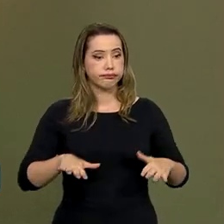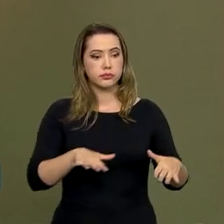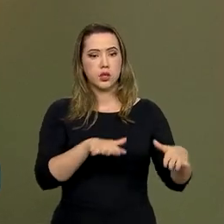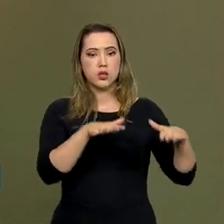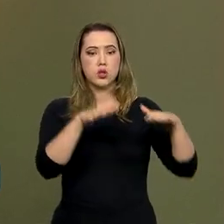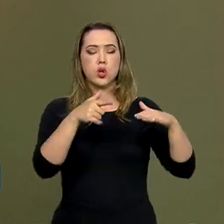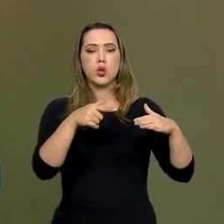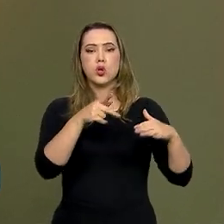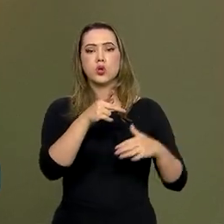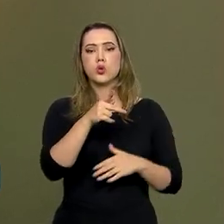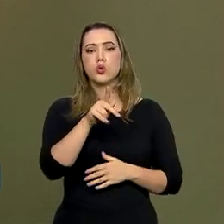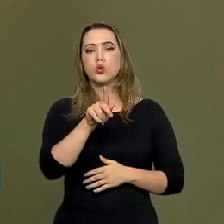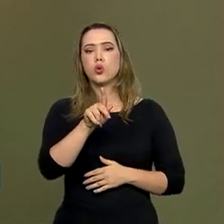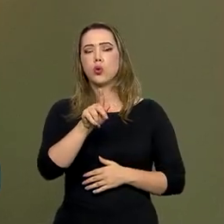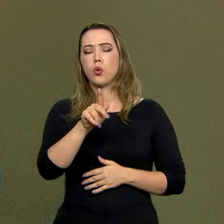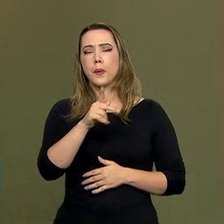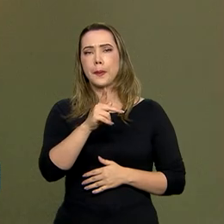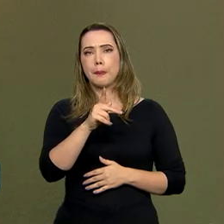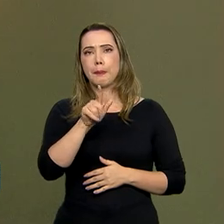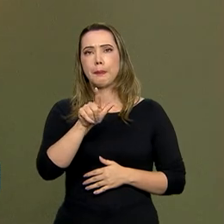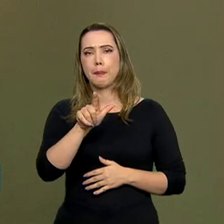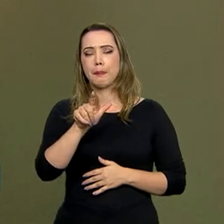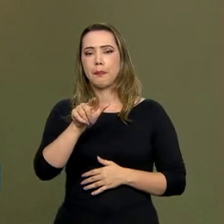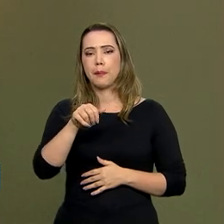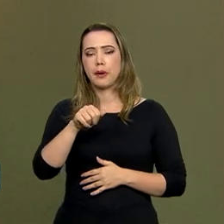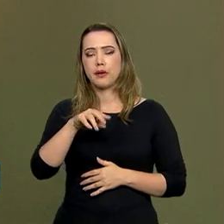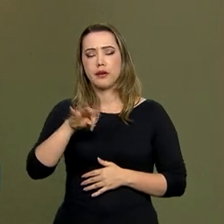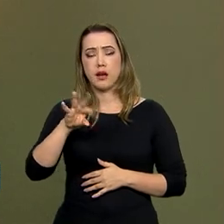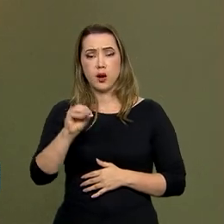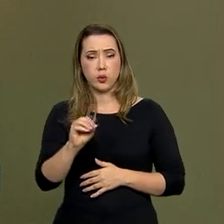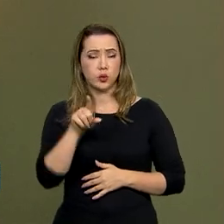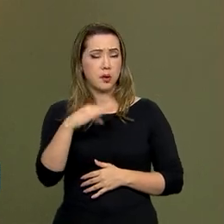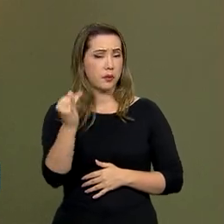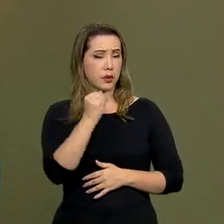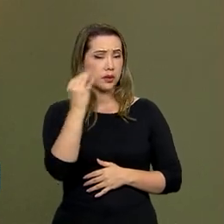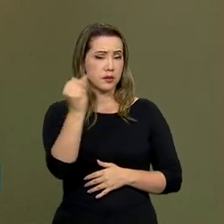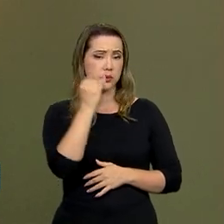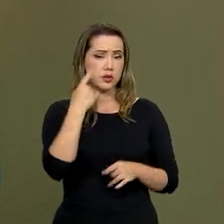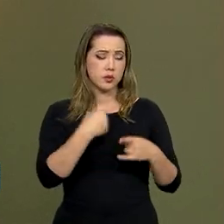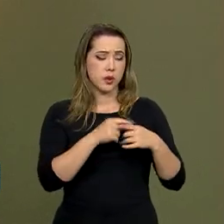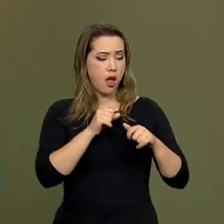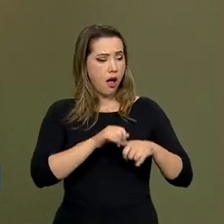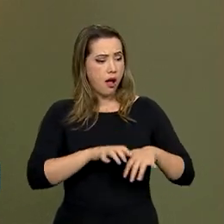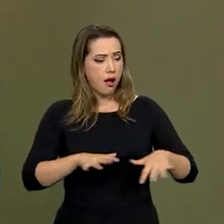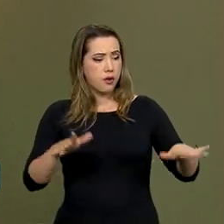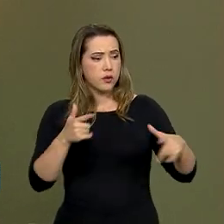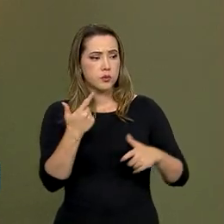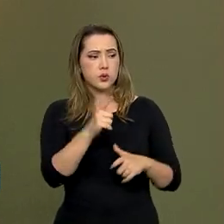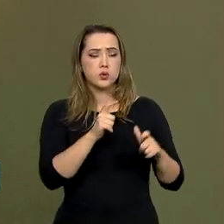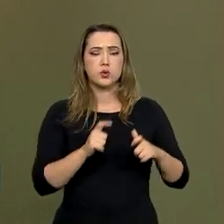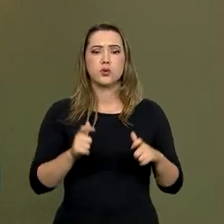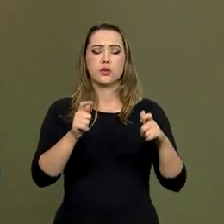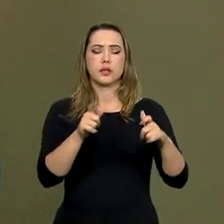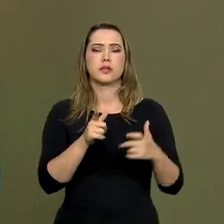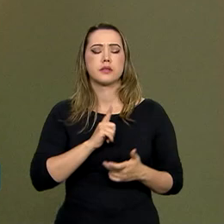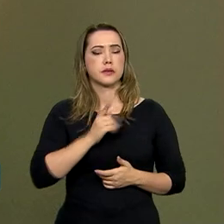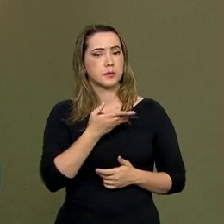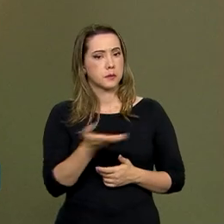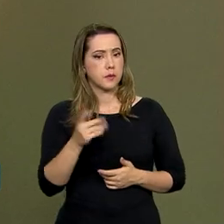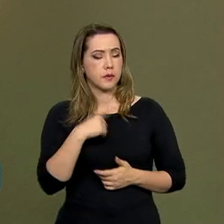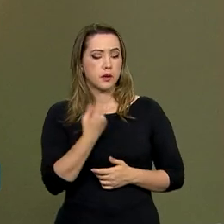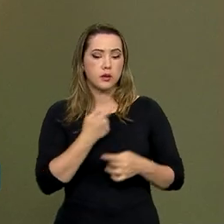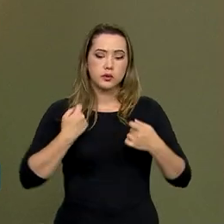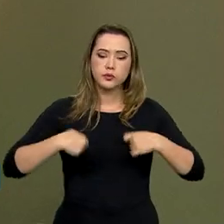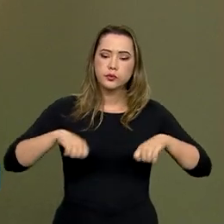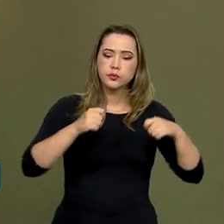Planalto, ele tem uma importância muito grande, porque deles escorrem as águas para formar as demais bacias. Então, a